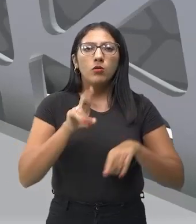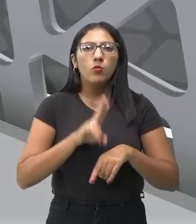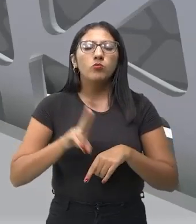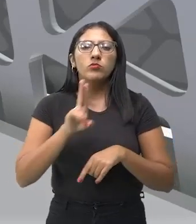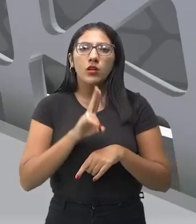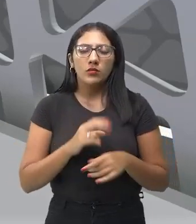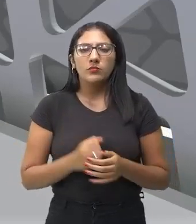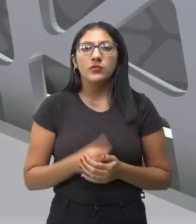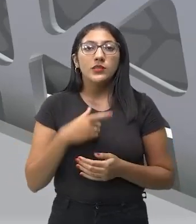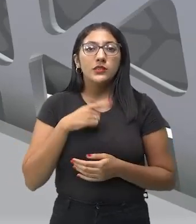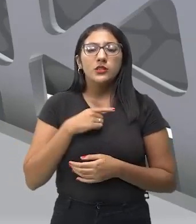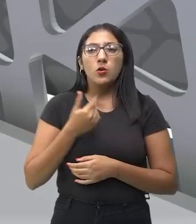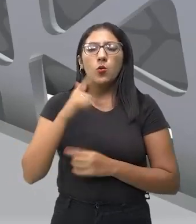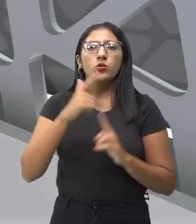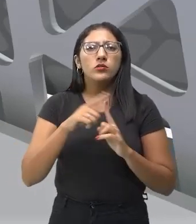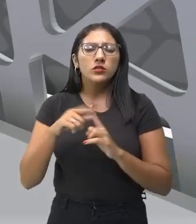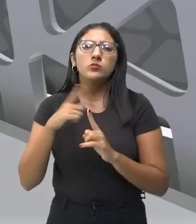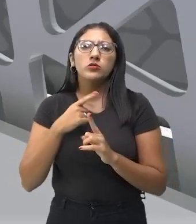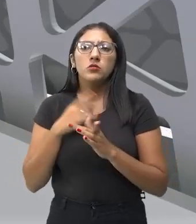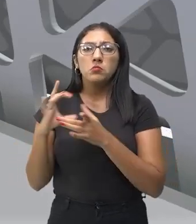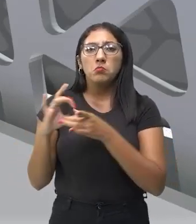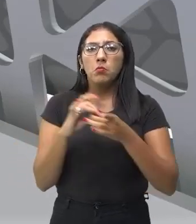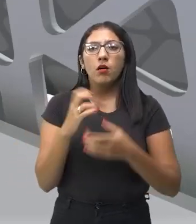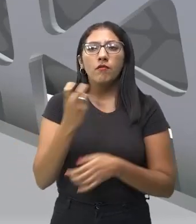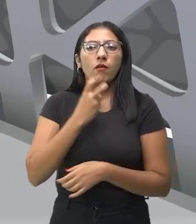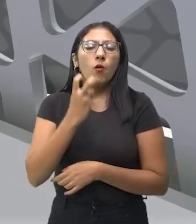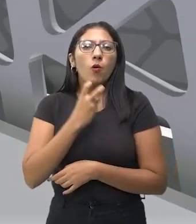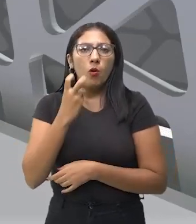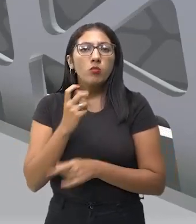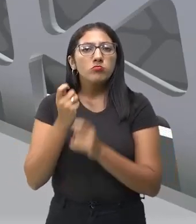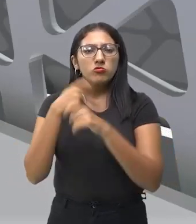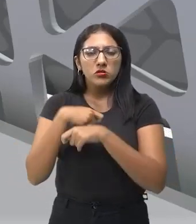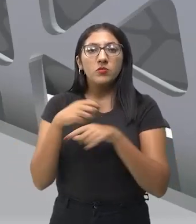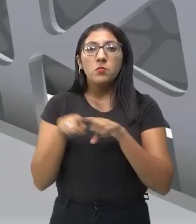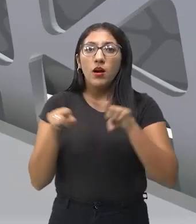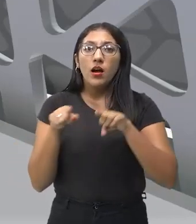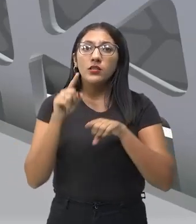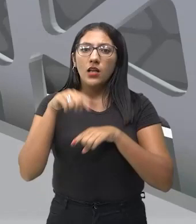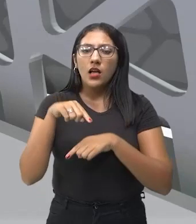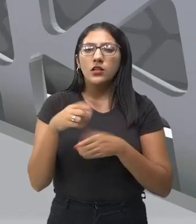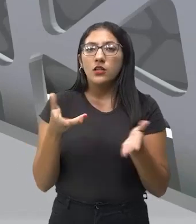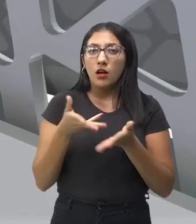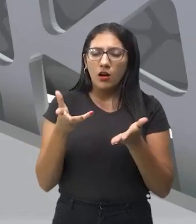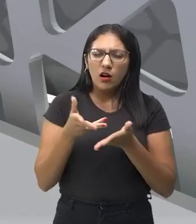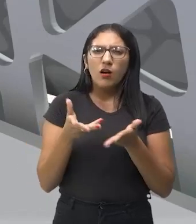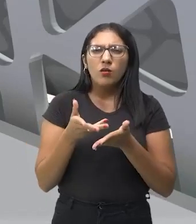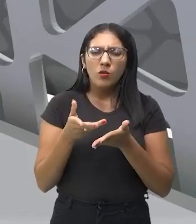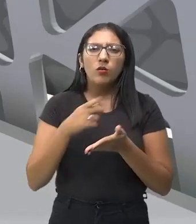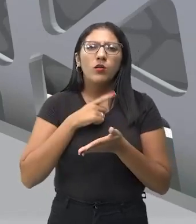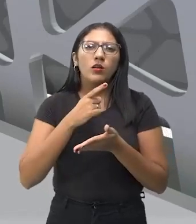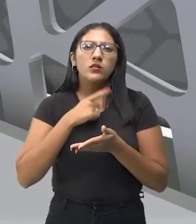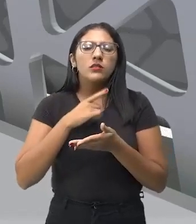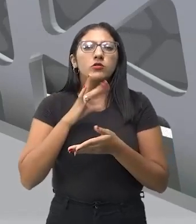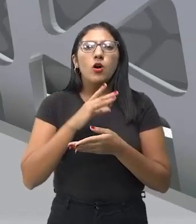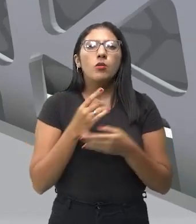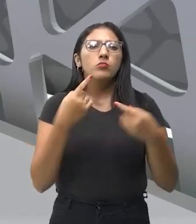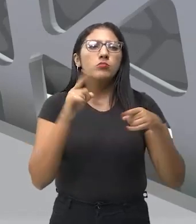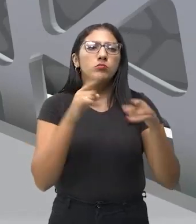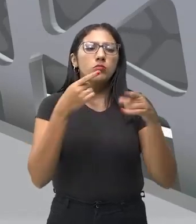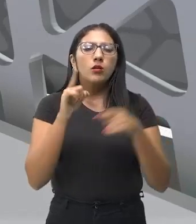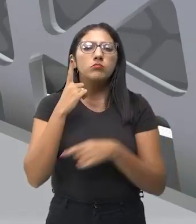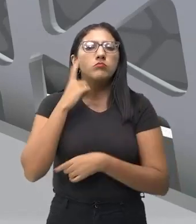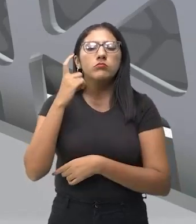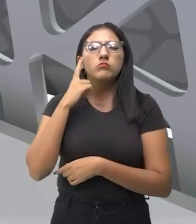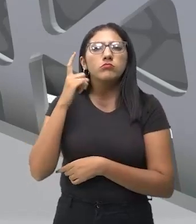Existe a música clássica que também tem a voz humana. Tá bom? Então, essa é uma música clássica instrumental e também considerada uma